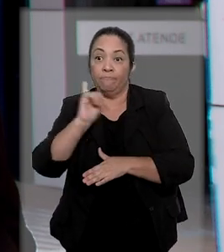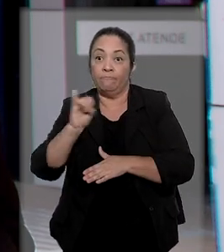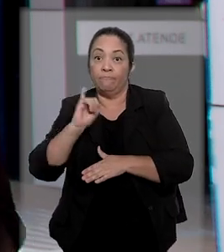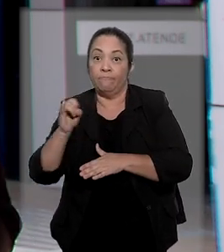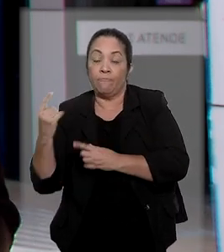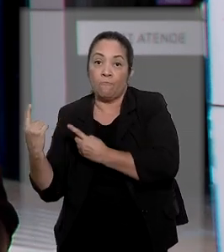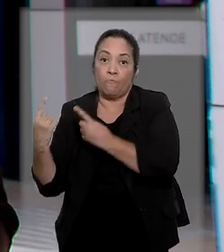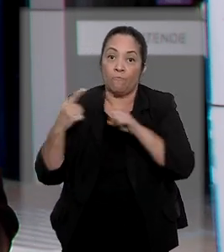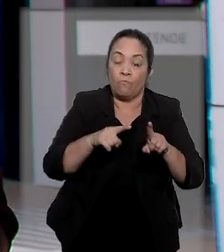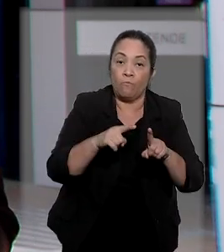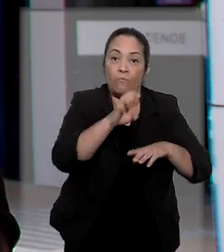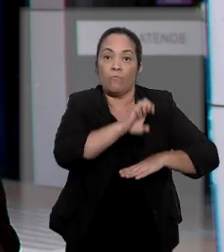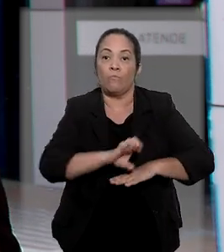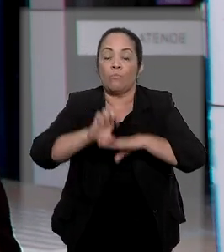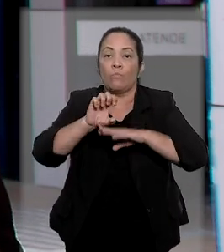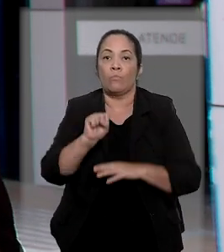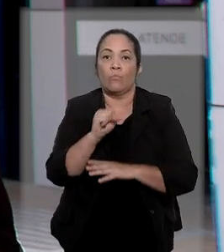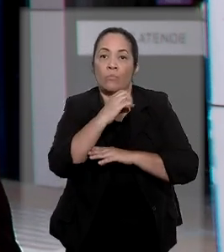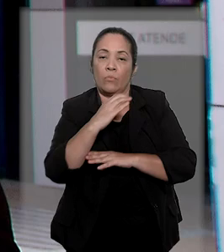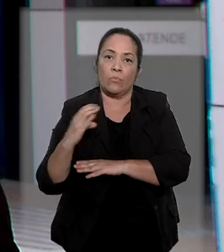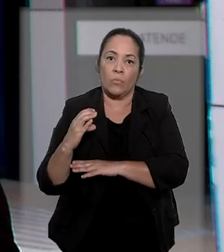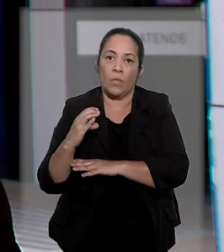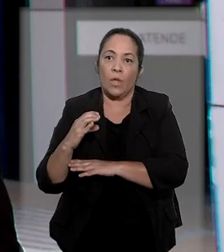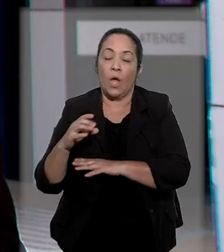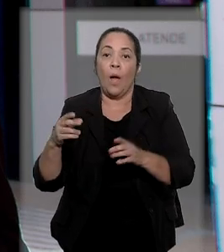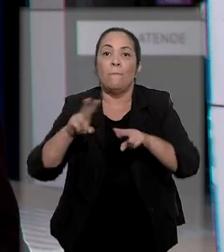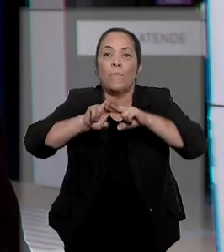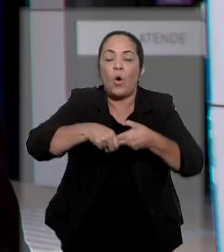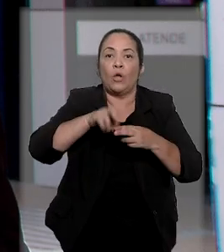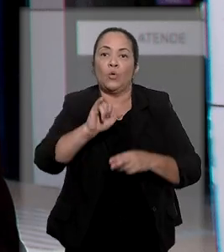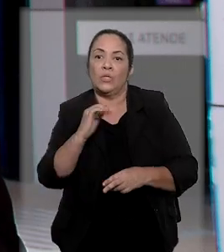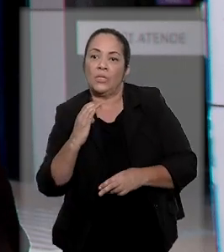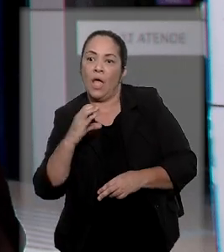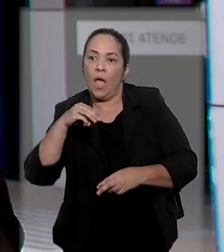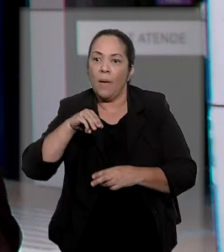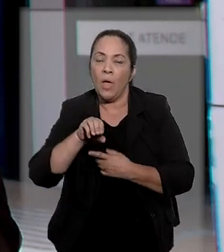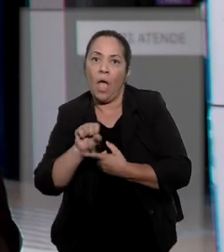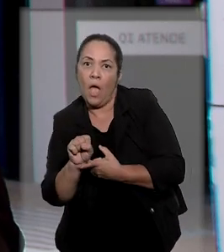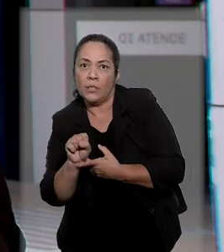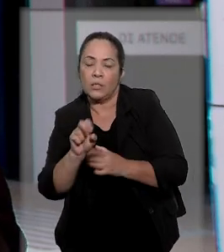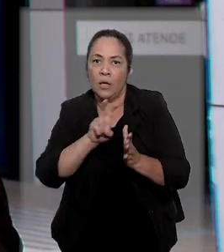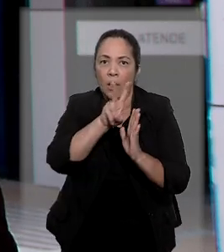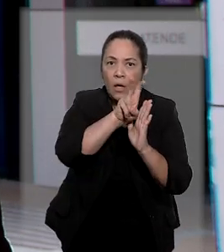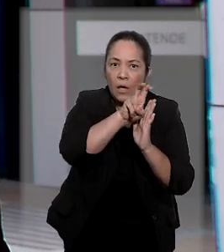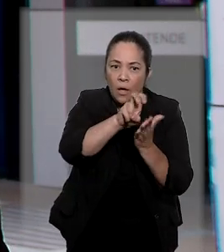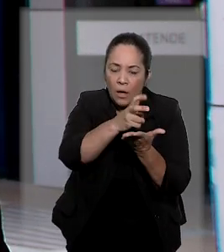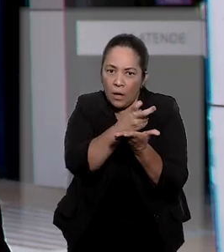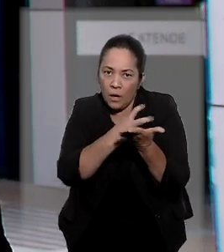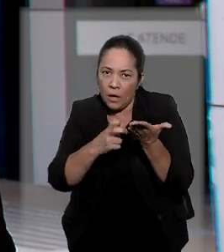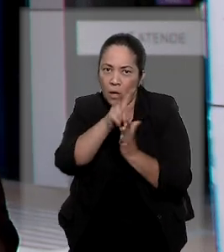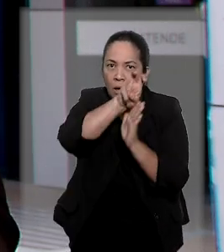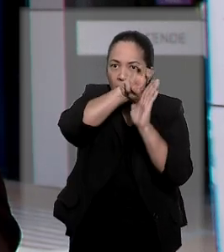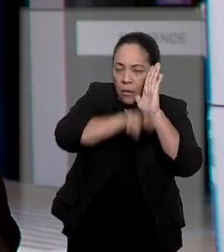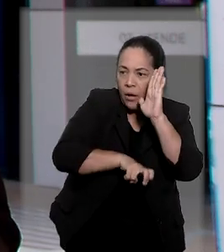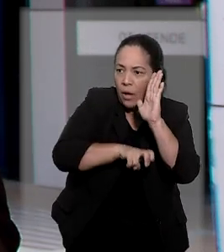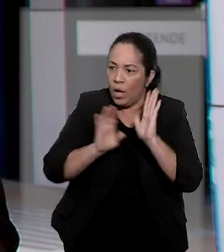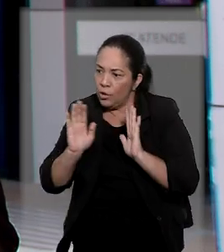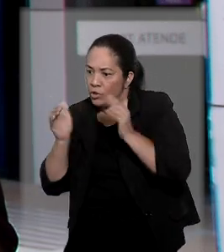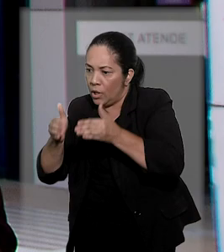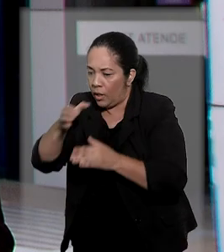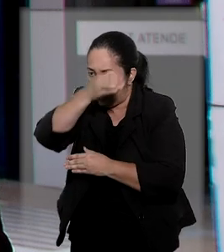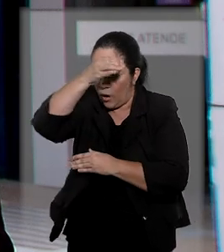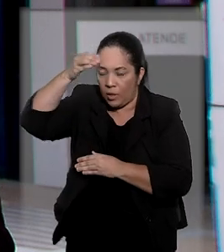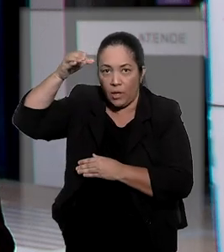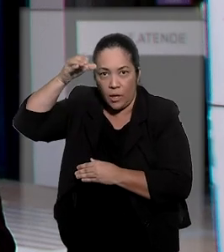ação contra o Estado de Santa Catarina para questionar a incidência do ICMS sobre determinados serviços prestados por ela aos seus